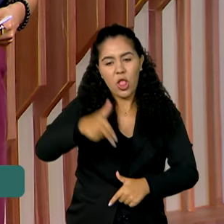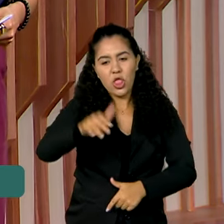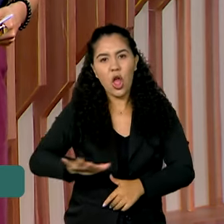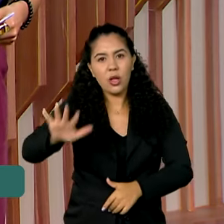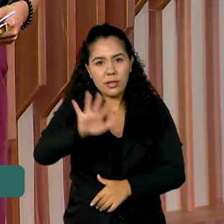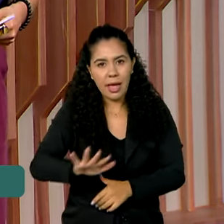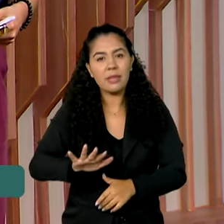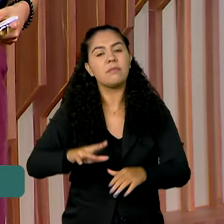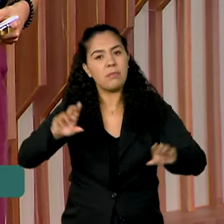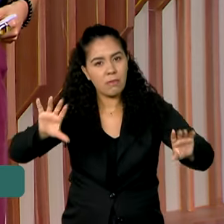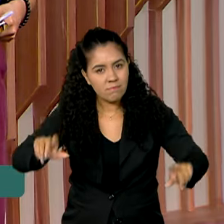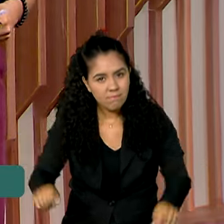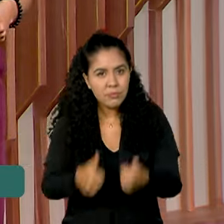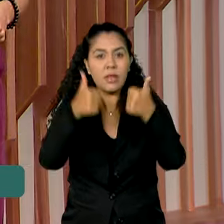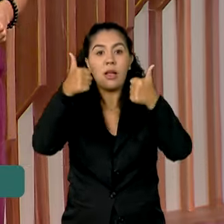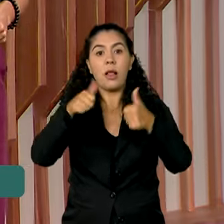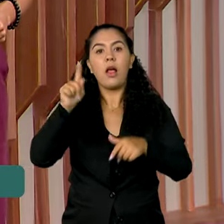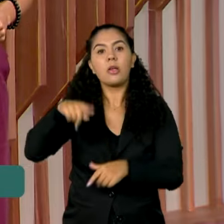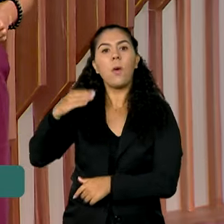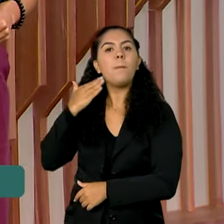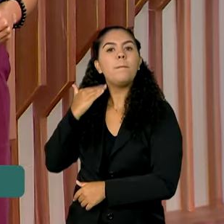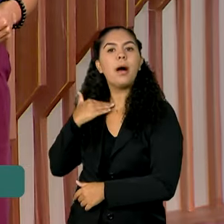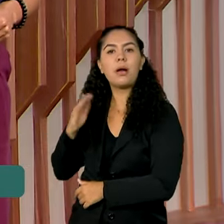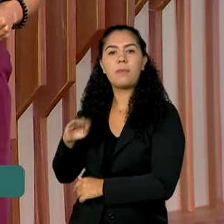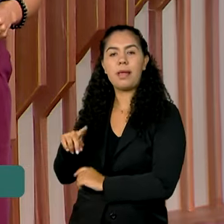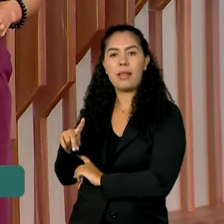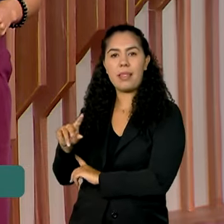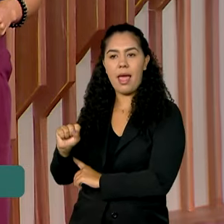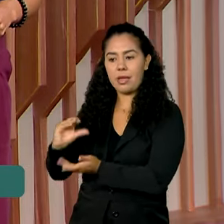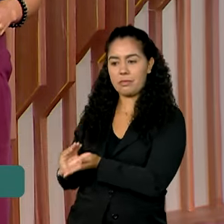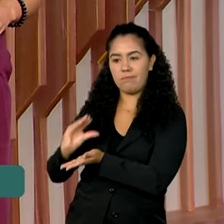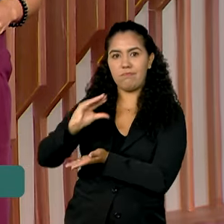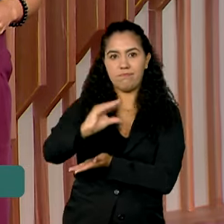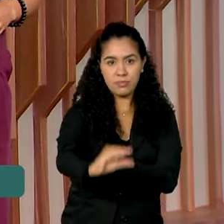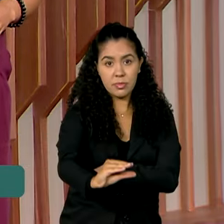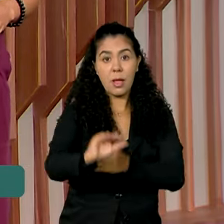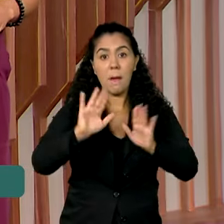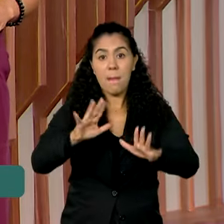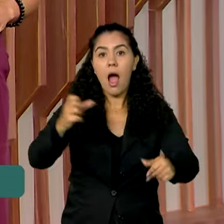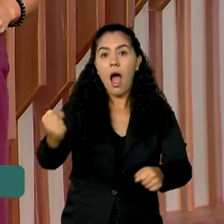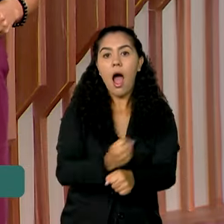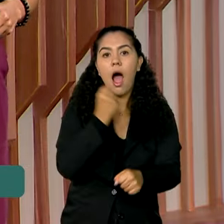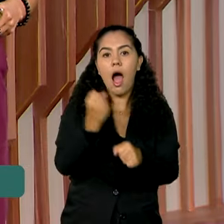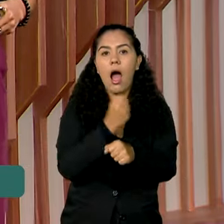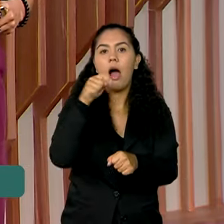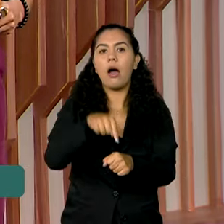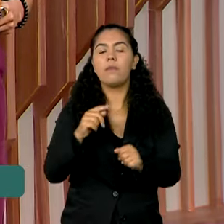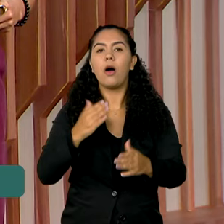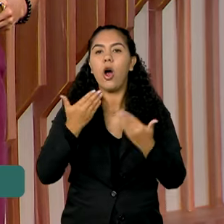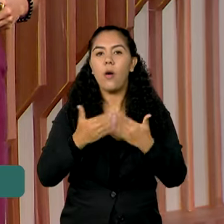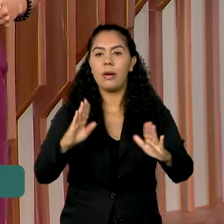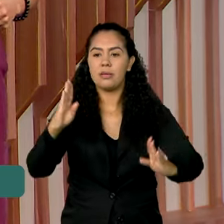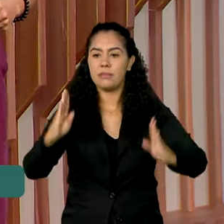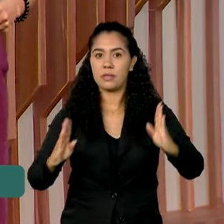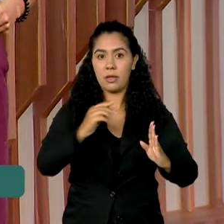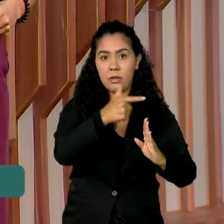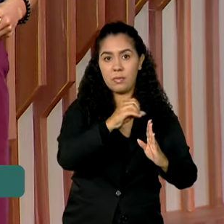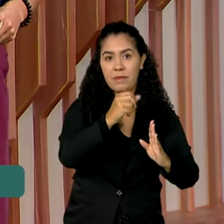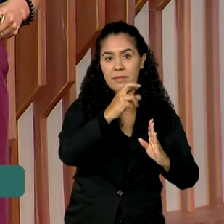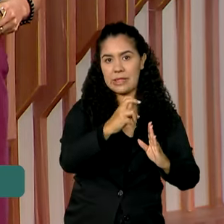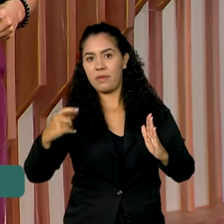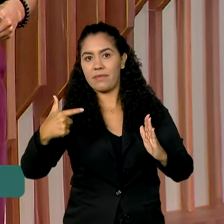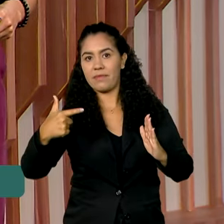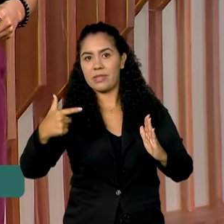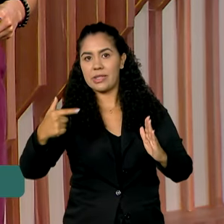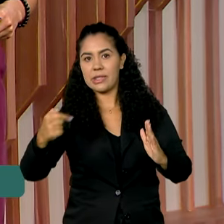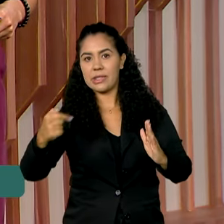anos, com o financiamento do BNDES. As obras previstas para ocorrerem entre 2025 e 2027,